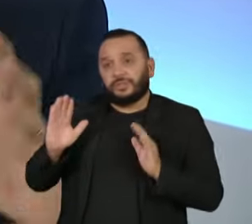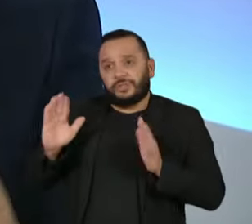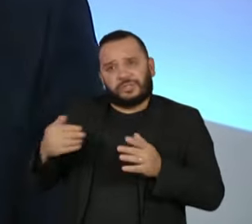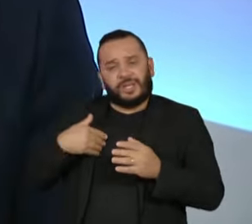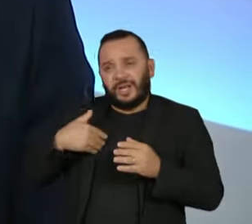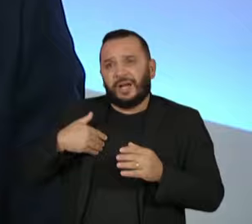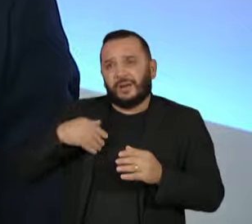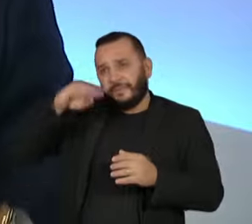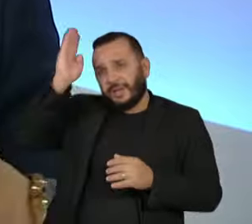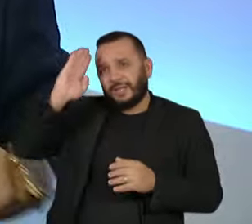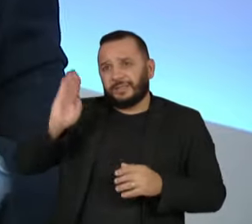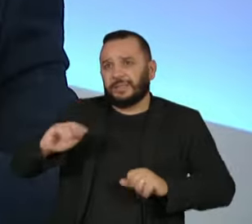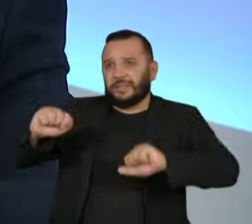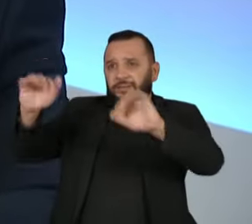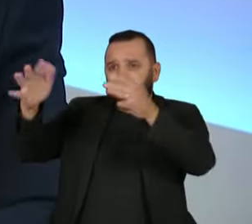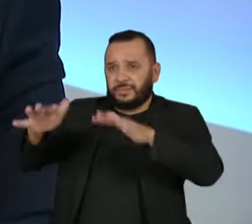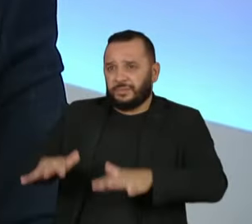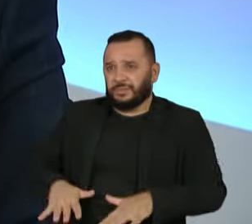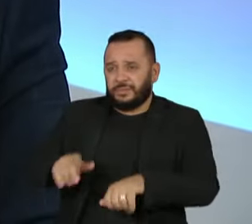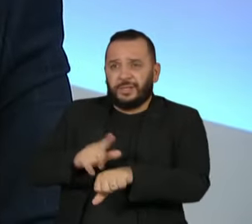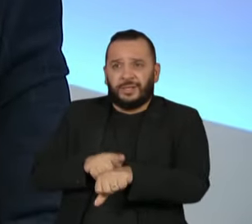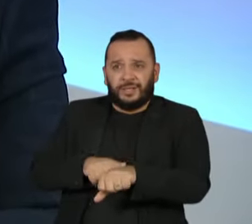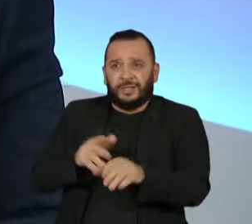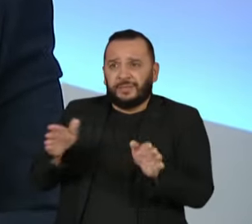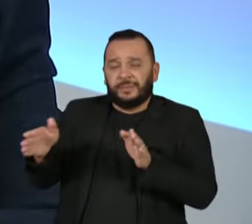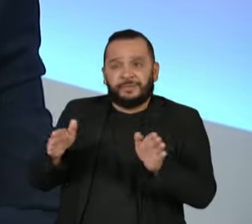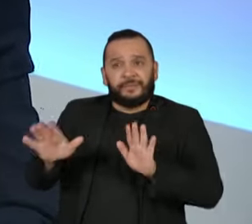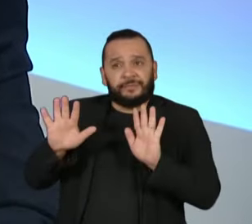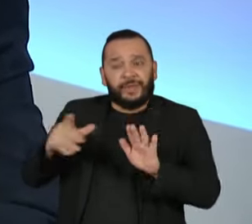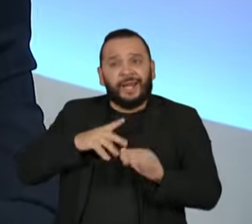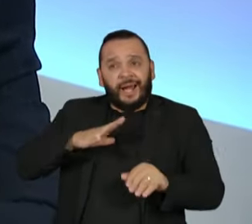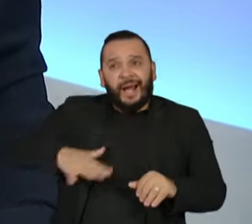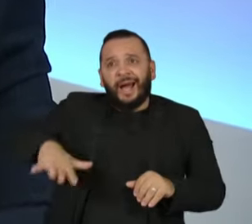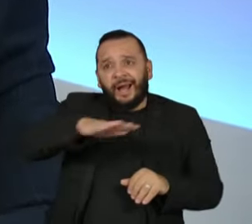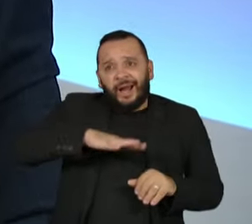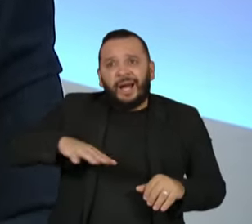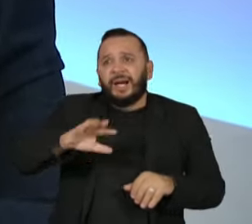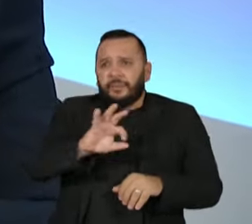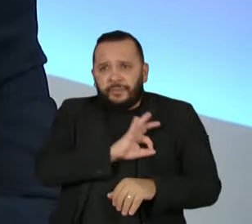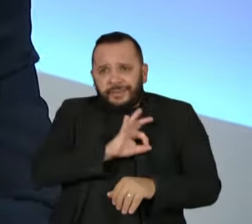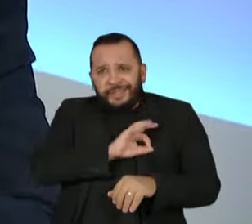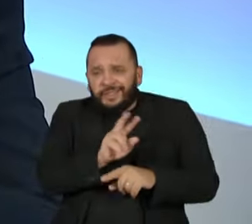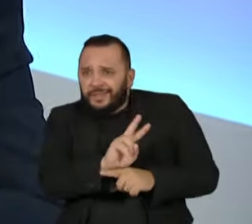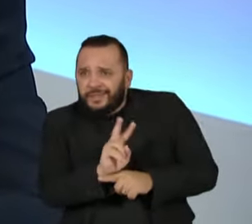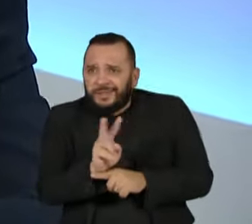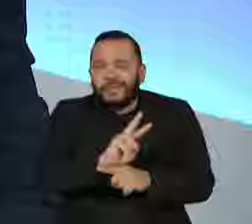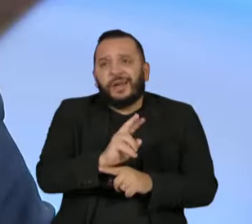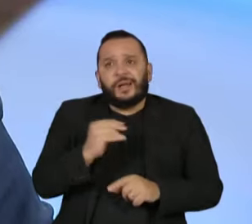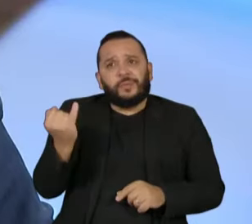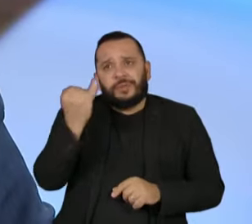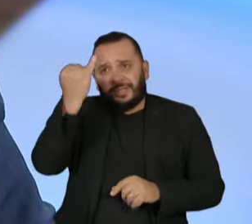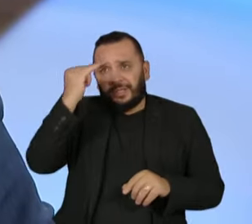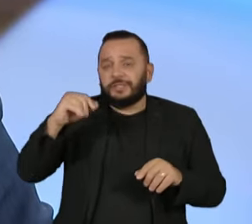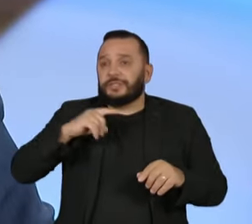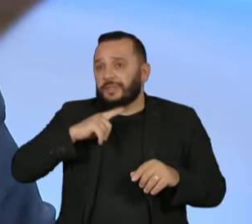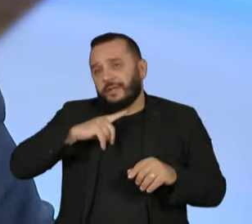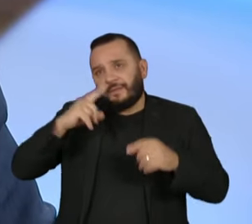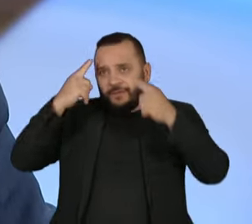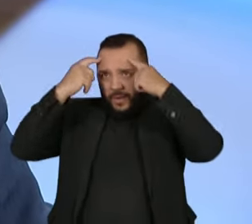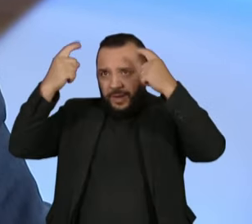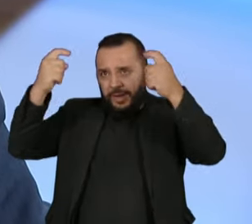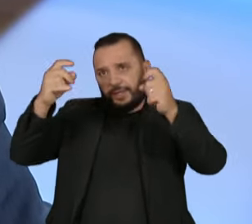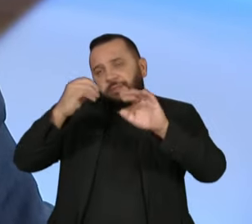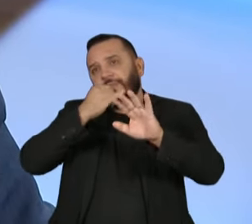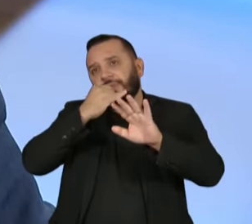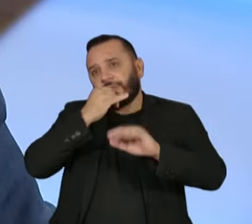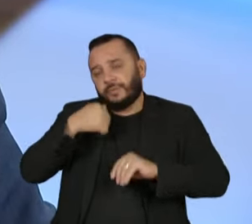arrasada que se constata nesse momento, a segurança pública tem uma correlação direta com isso, quando eu falo de violência, né? Hoje, por exemplo, eu